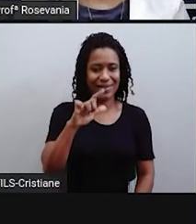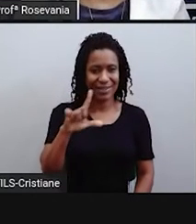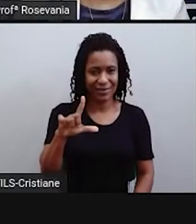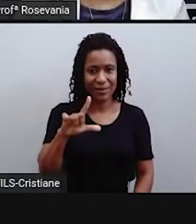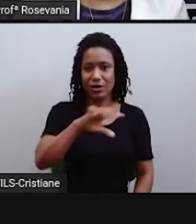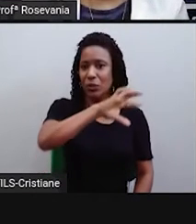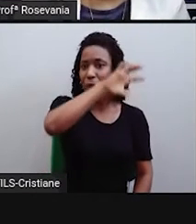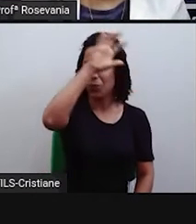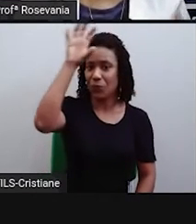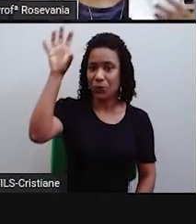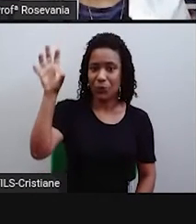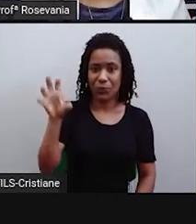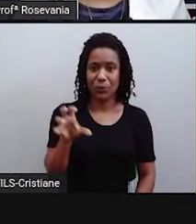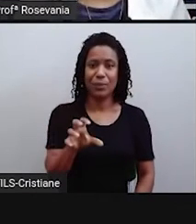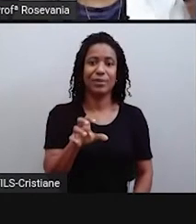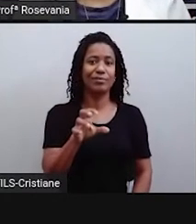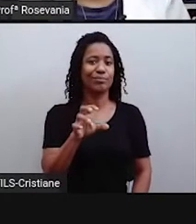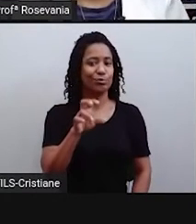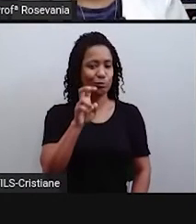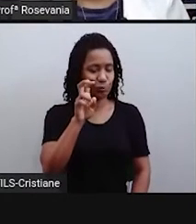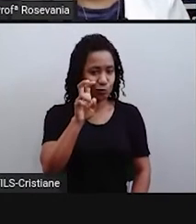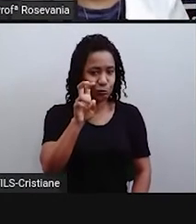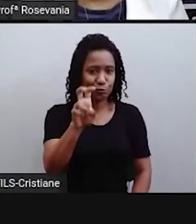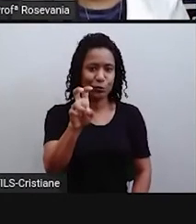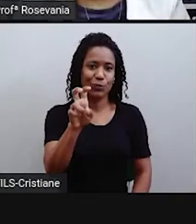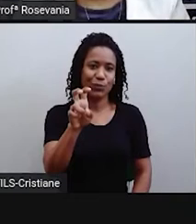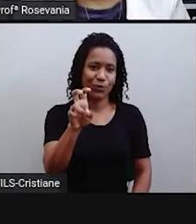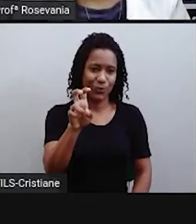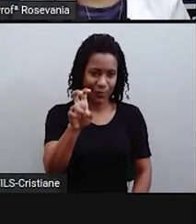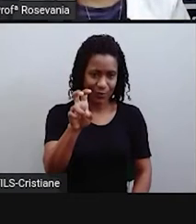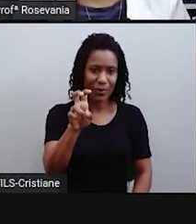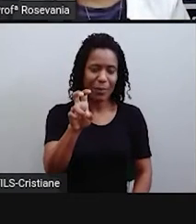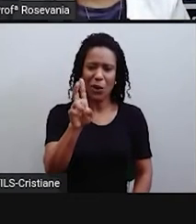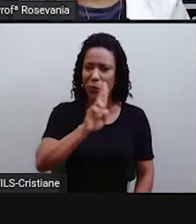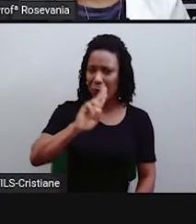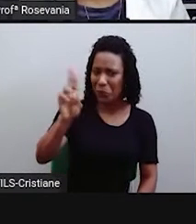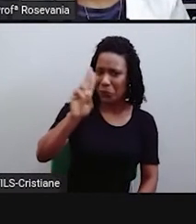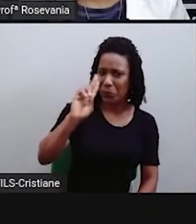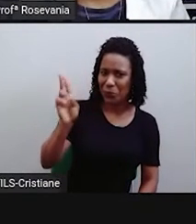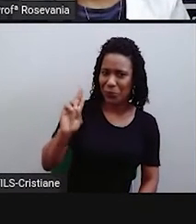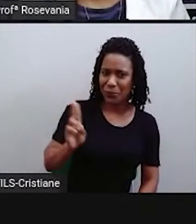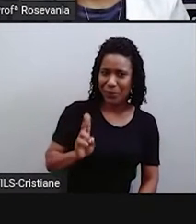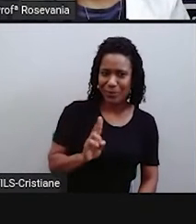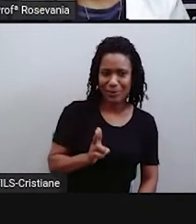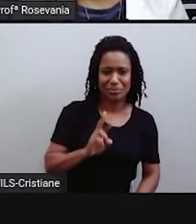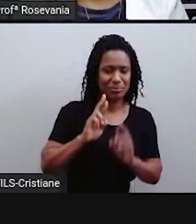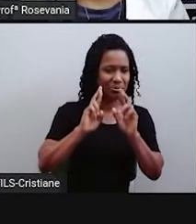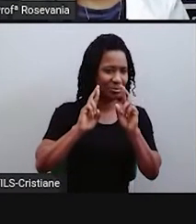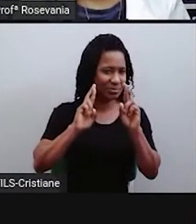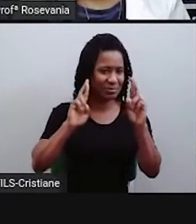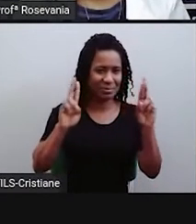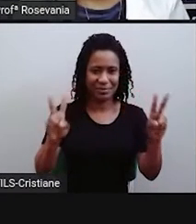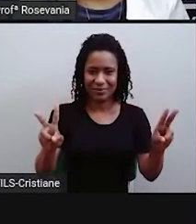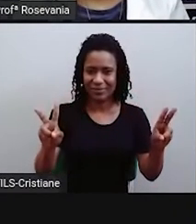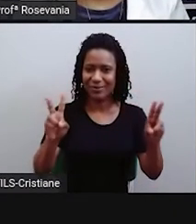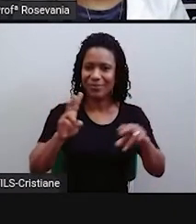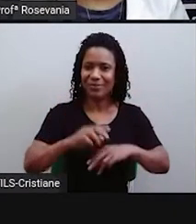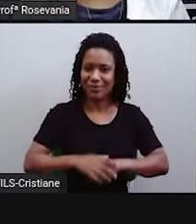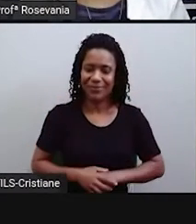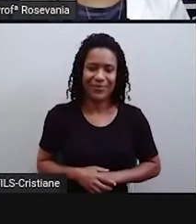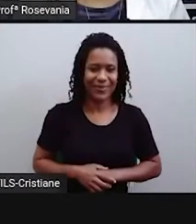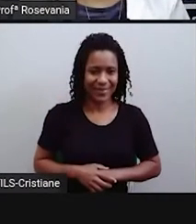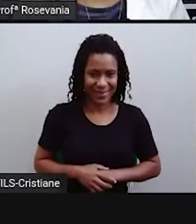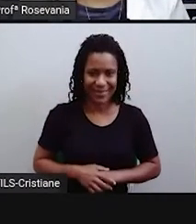regiões, mas, em compensação, nenhuma com o nome das regiões que a gente tem hoje. E a Bahia não pertencia, não pertencia a essa parte